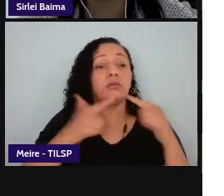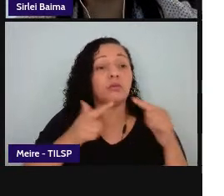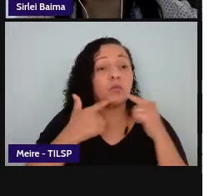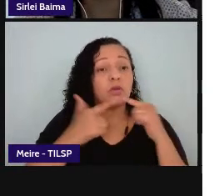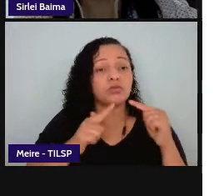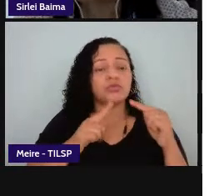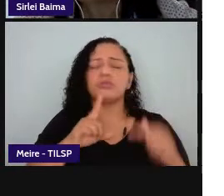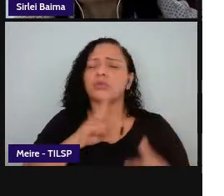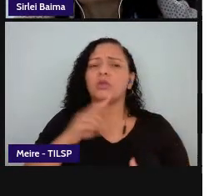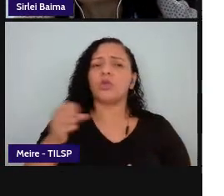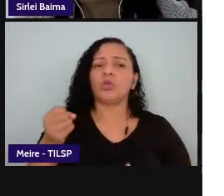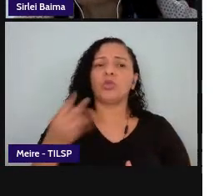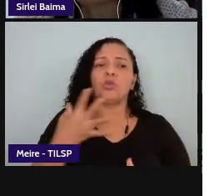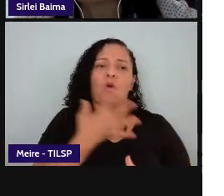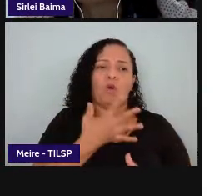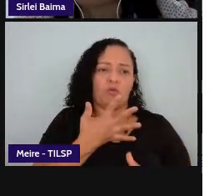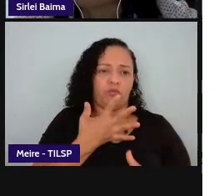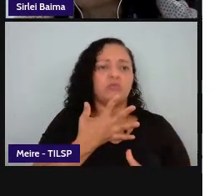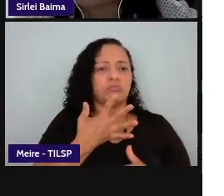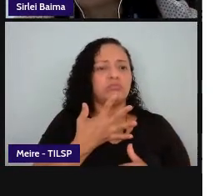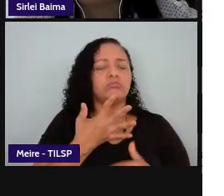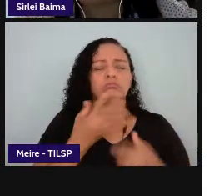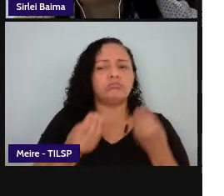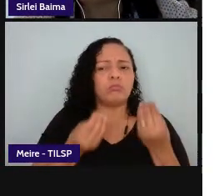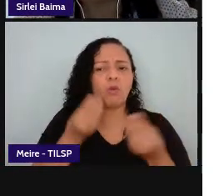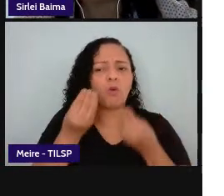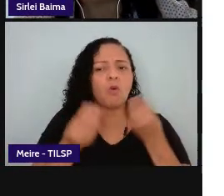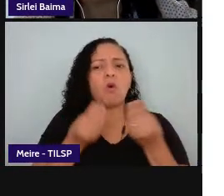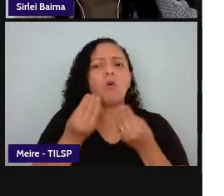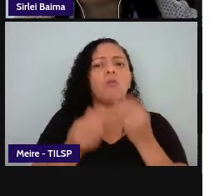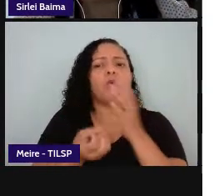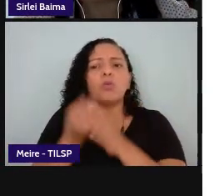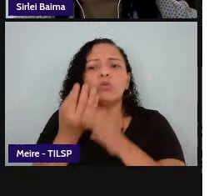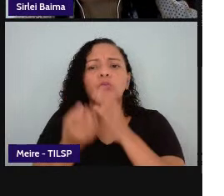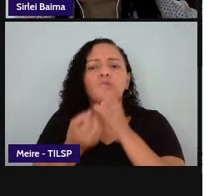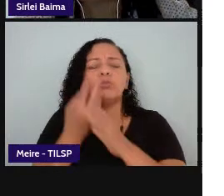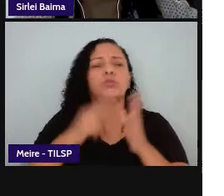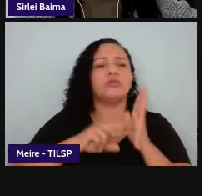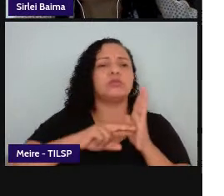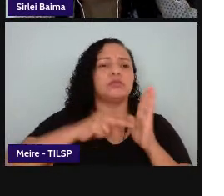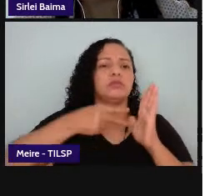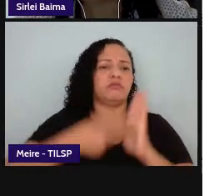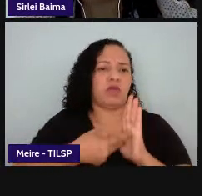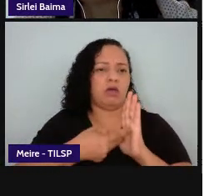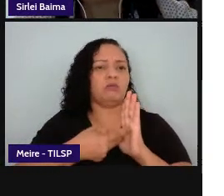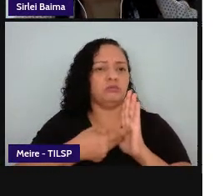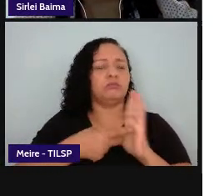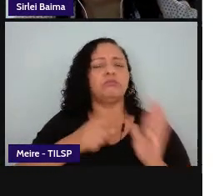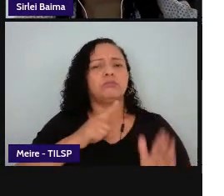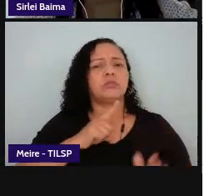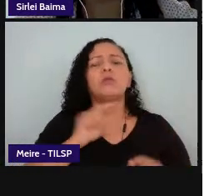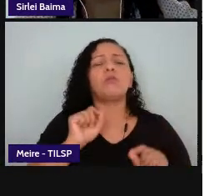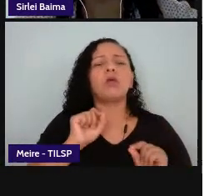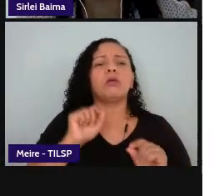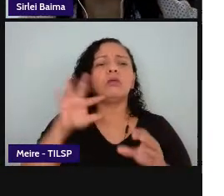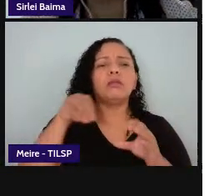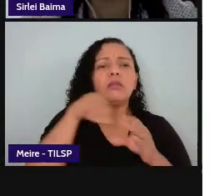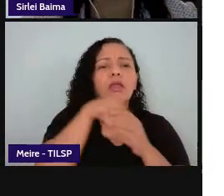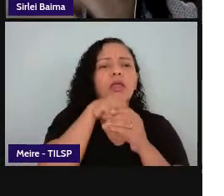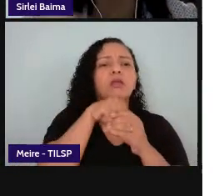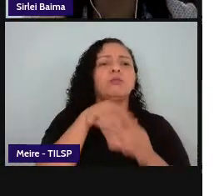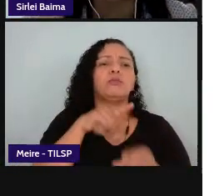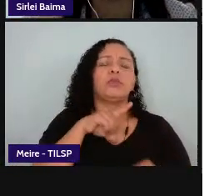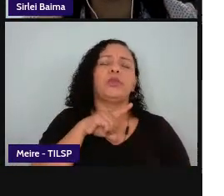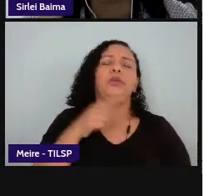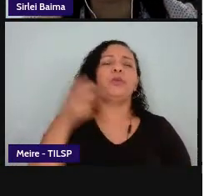sentido e são essas novas formas ali imbricadas de cultura de múltiplas linguagens